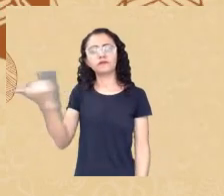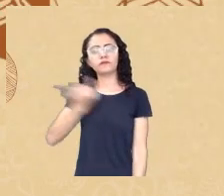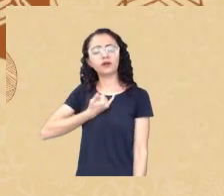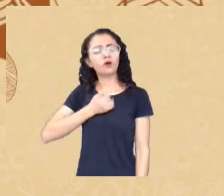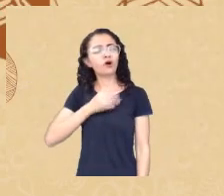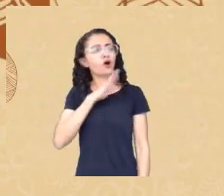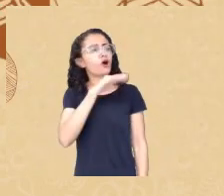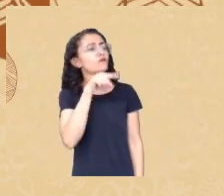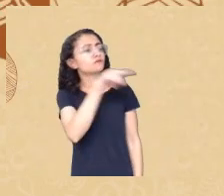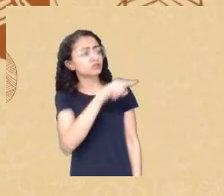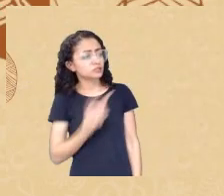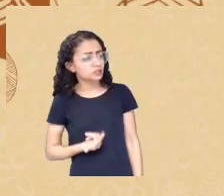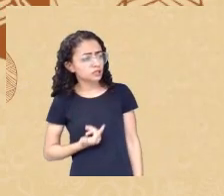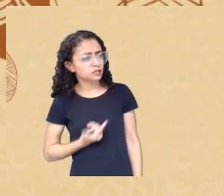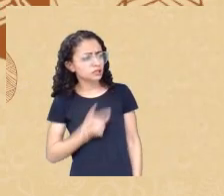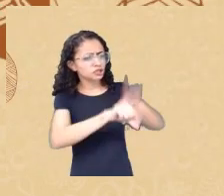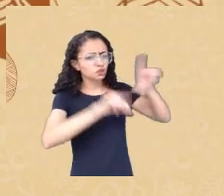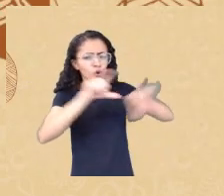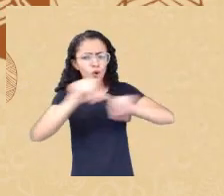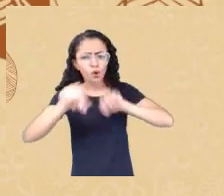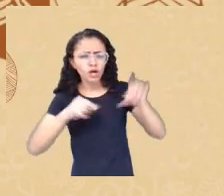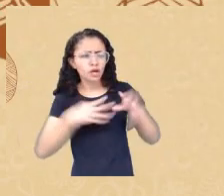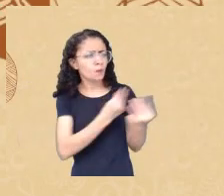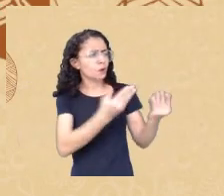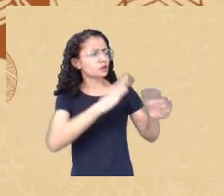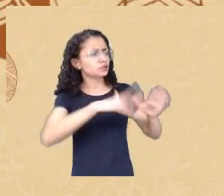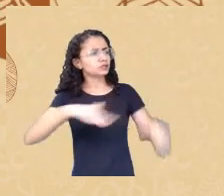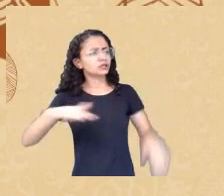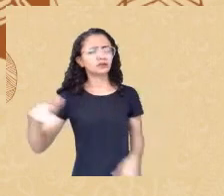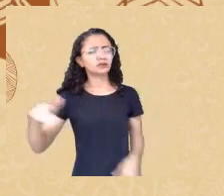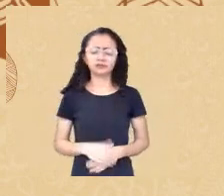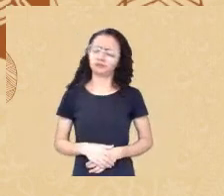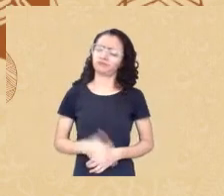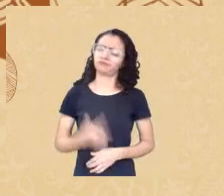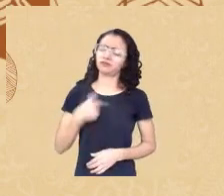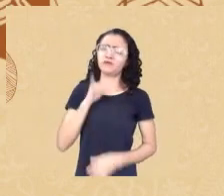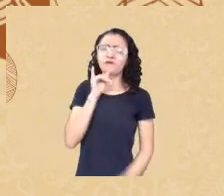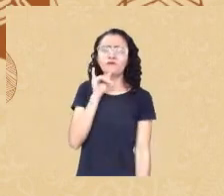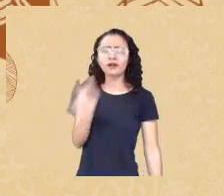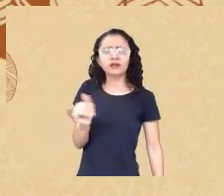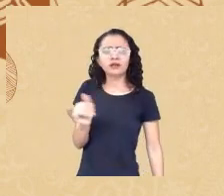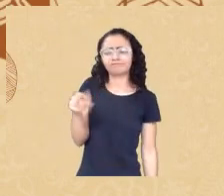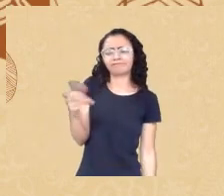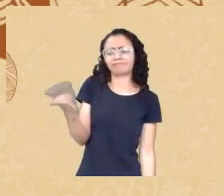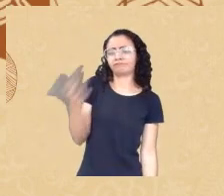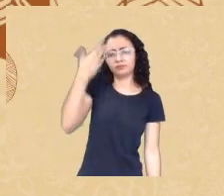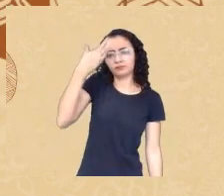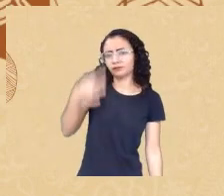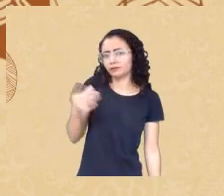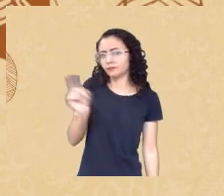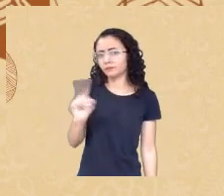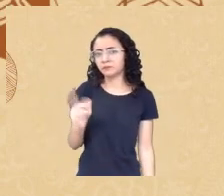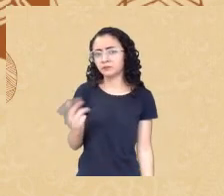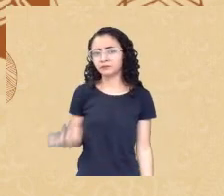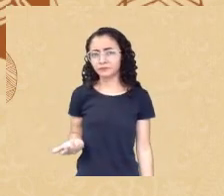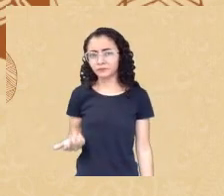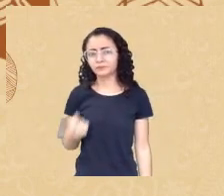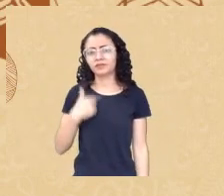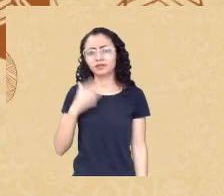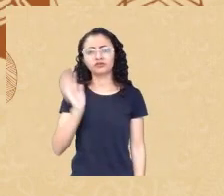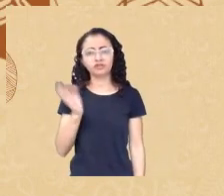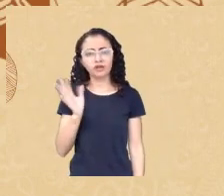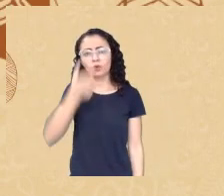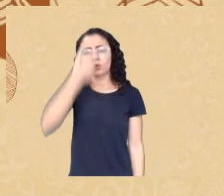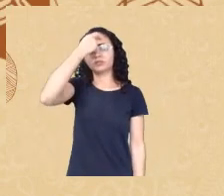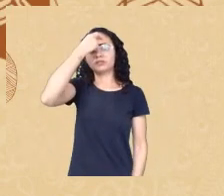eu falei não, você não está entendendo justamente porque eu tinha essa consciência de nível socioeconômico eu tinha a